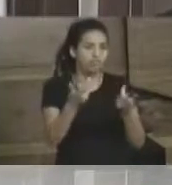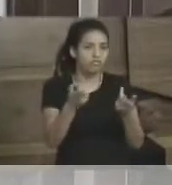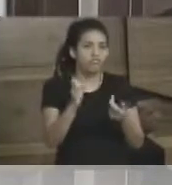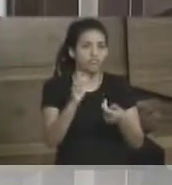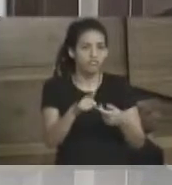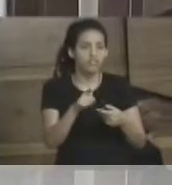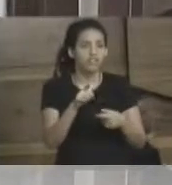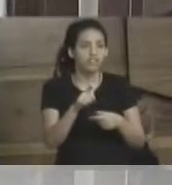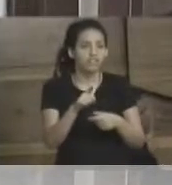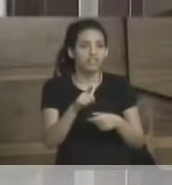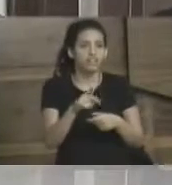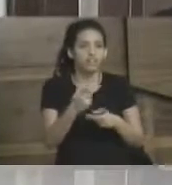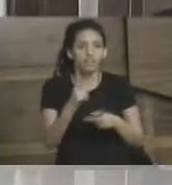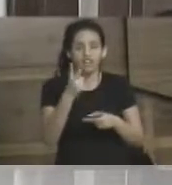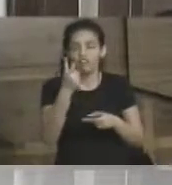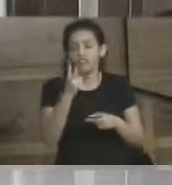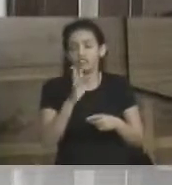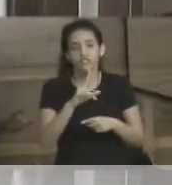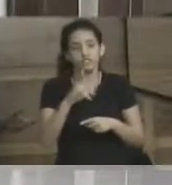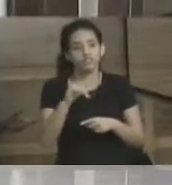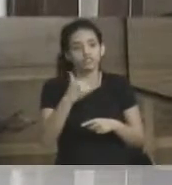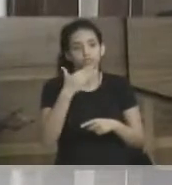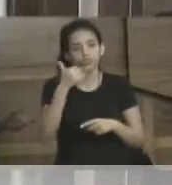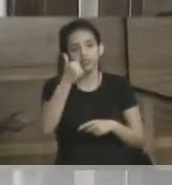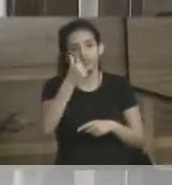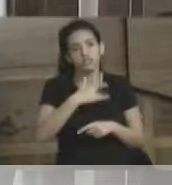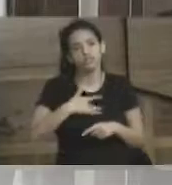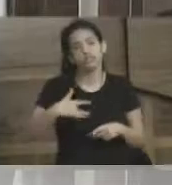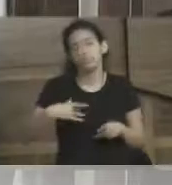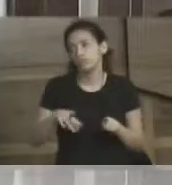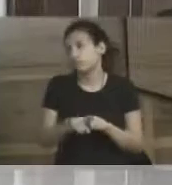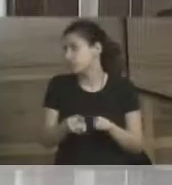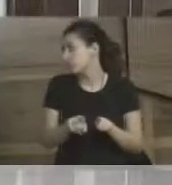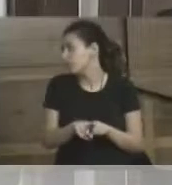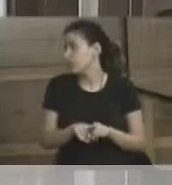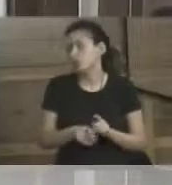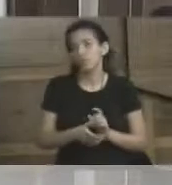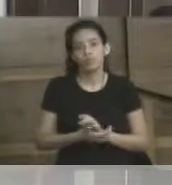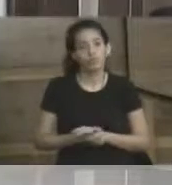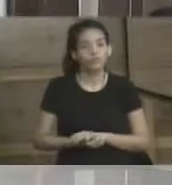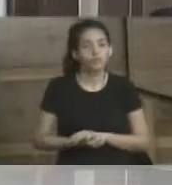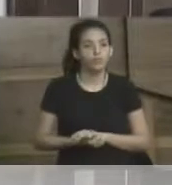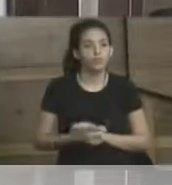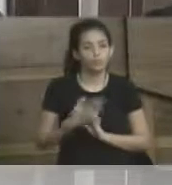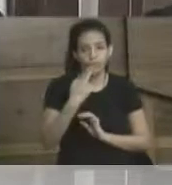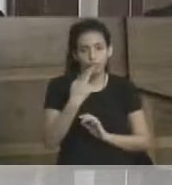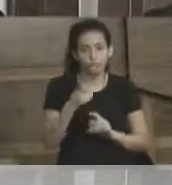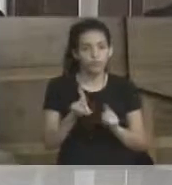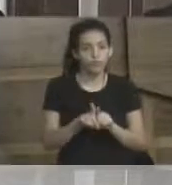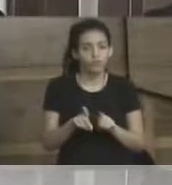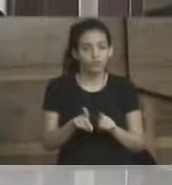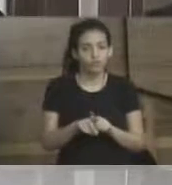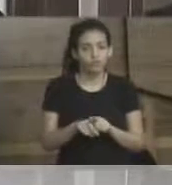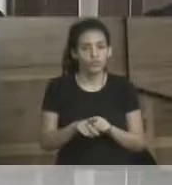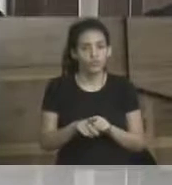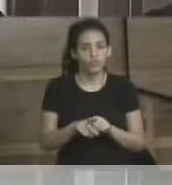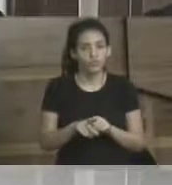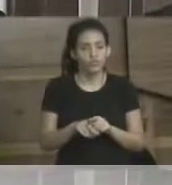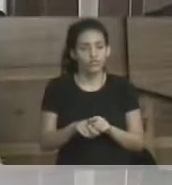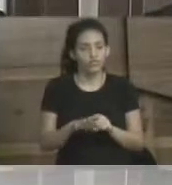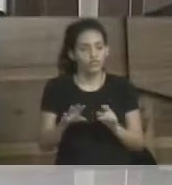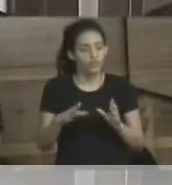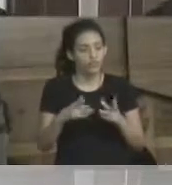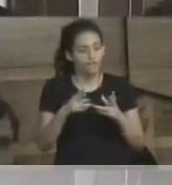O saneamento é verba que vai ser usada em obra que vai impactar diretamente na saúde. e dizer também sobre essa questão do